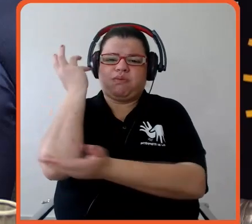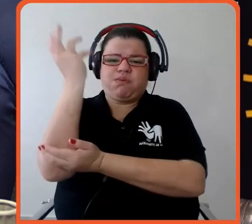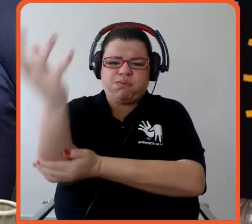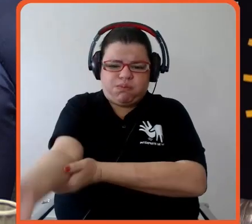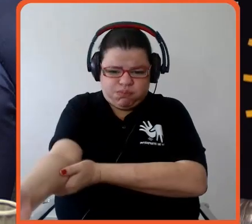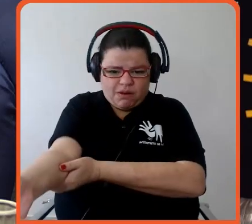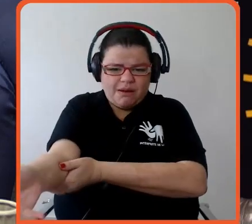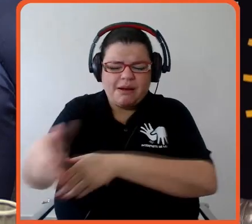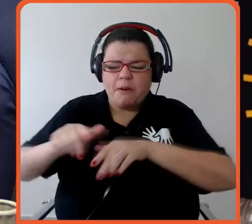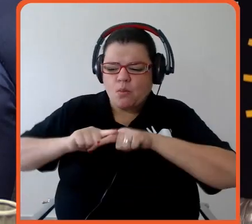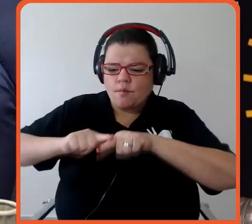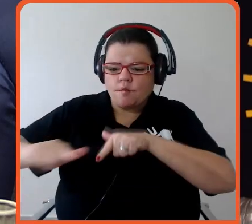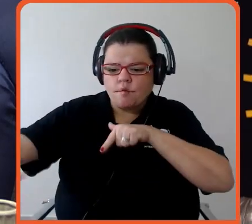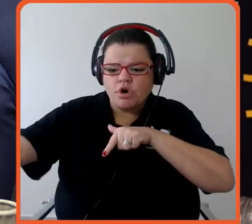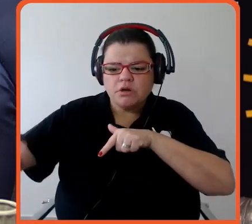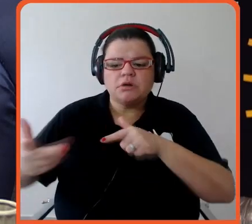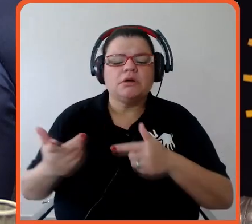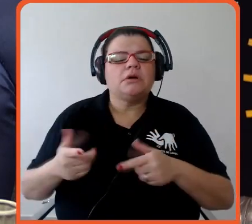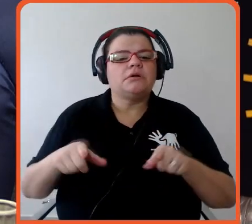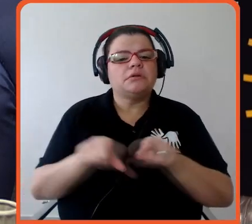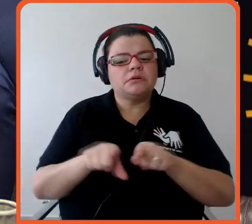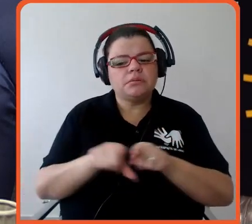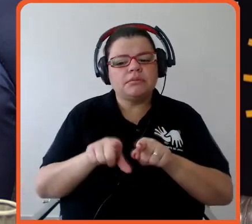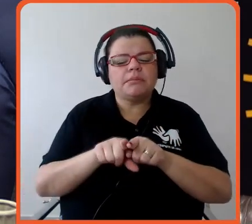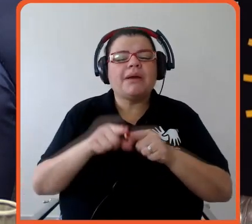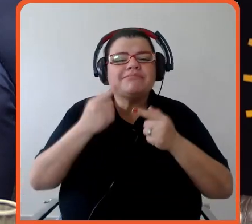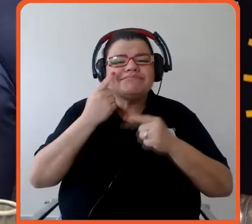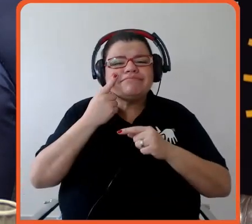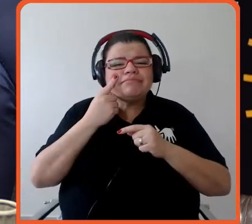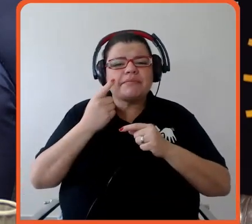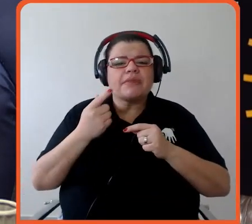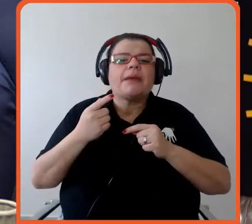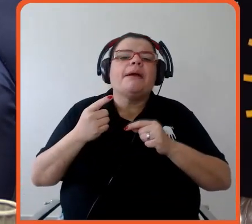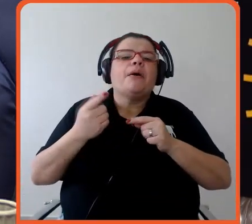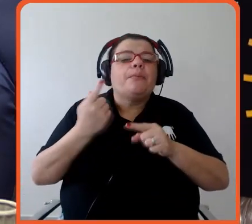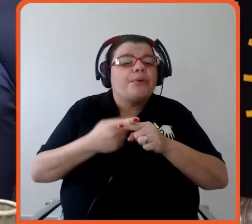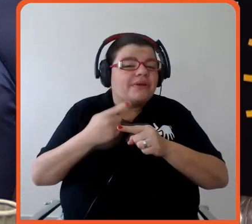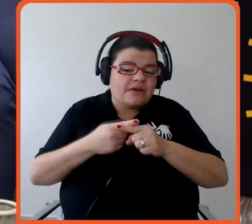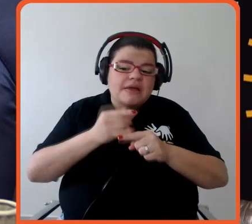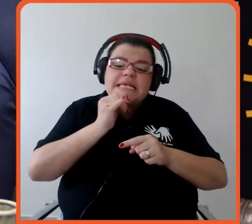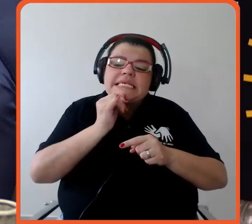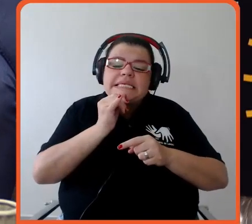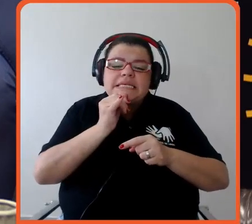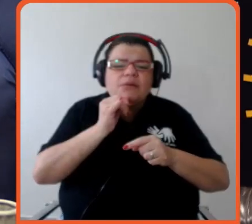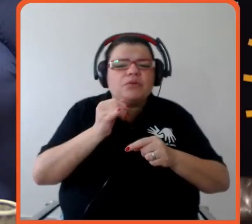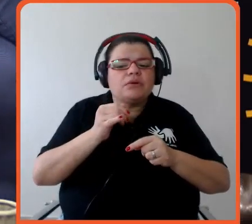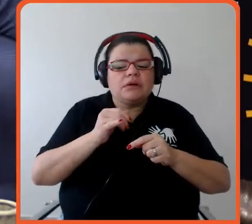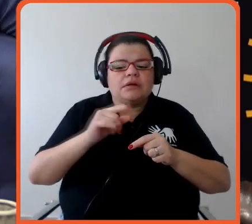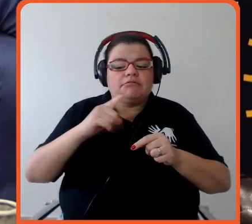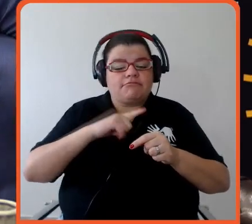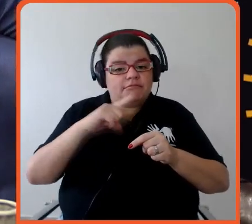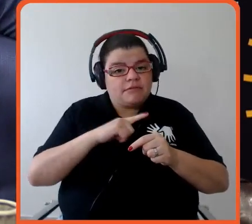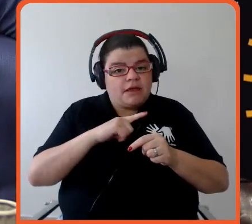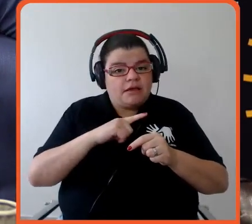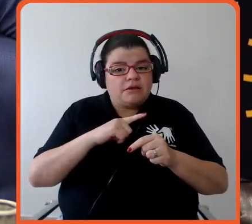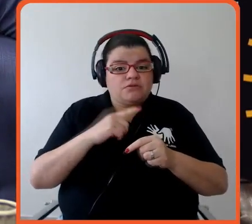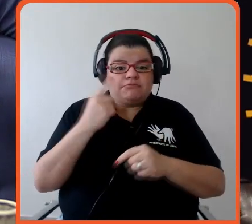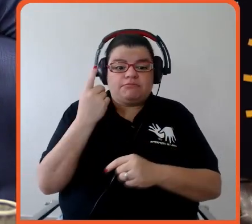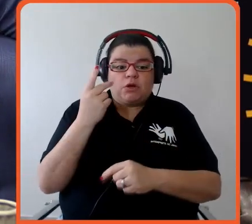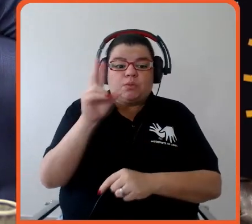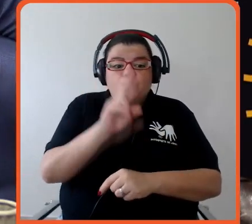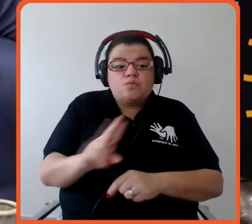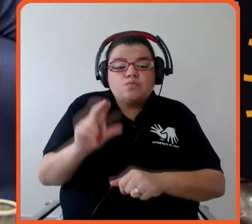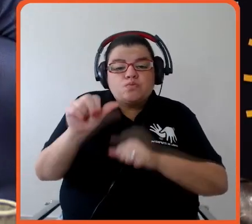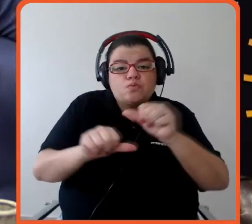acordo, que é do metano, né, porque, como você falou, mudança no uso do solo e a